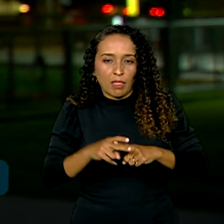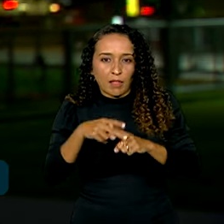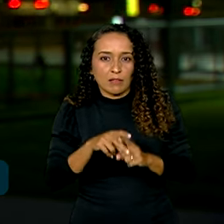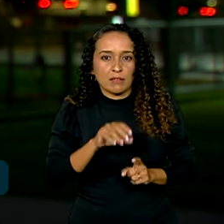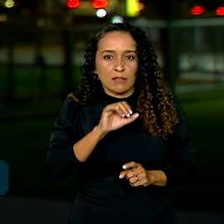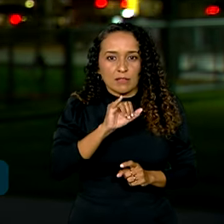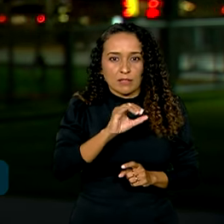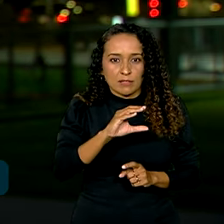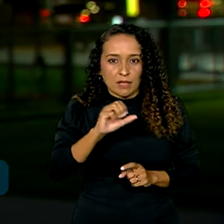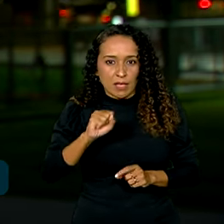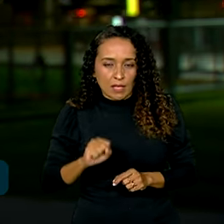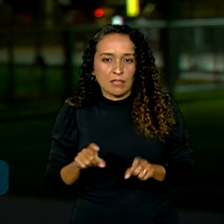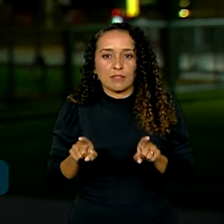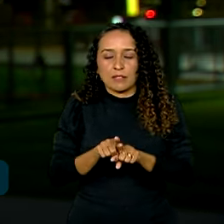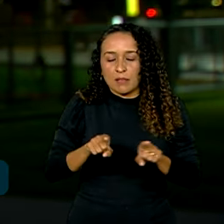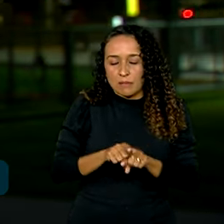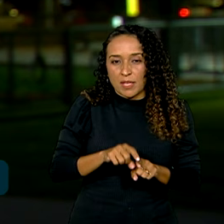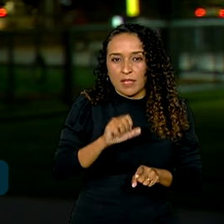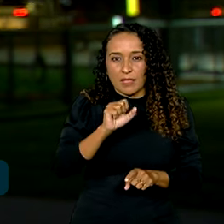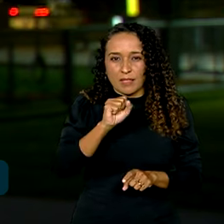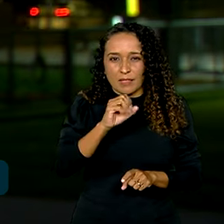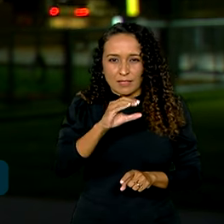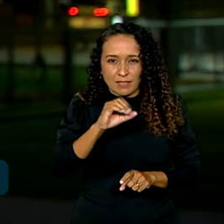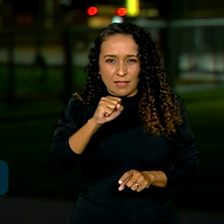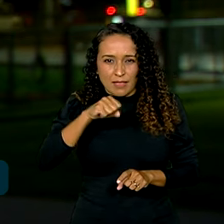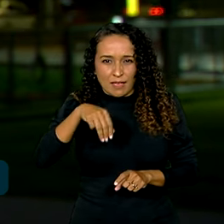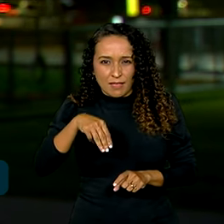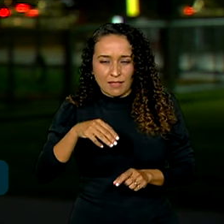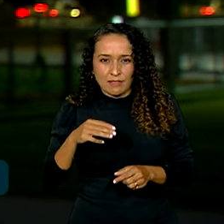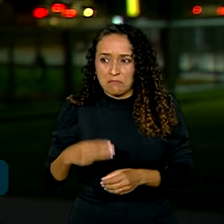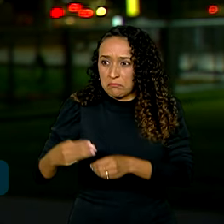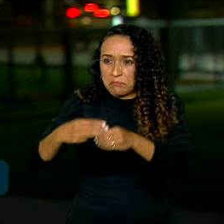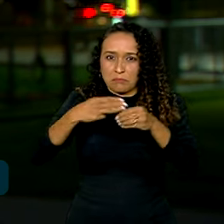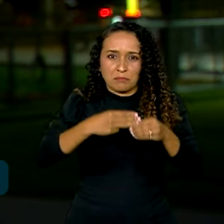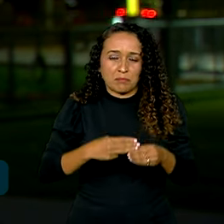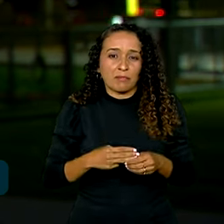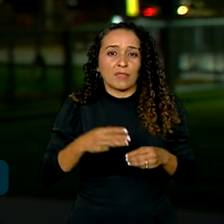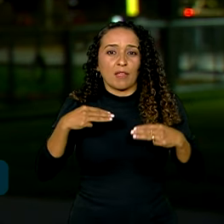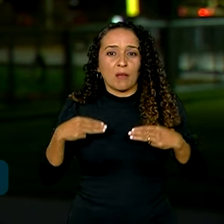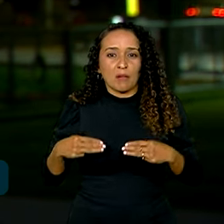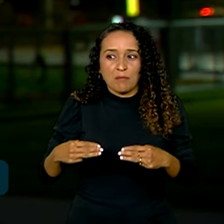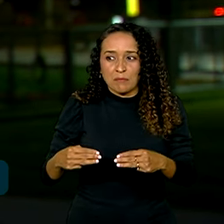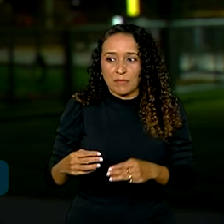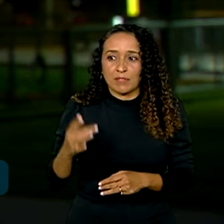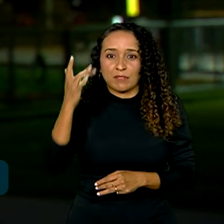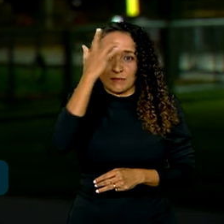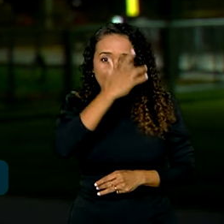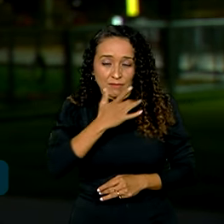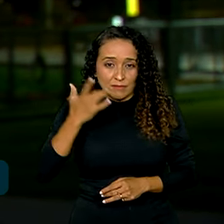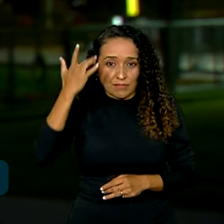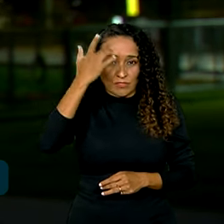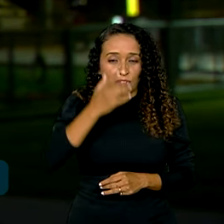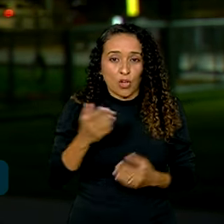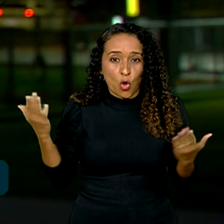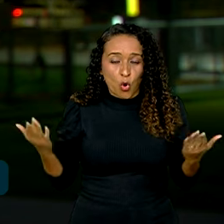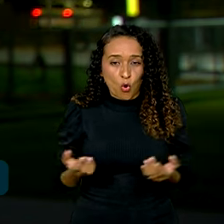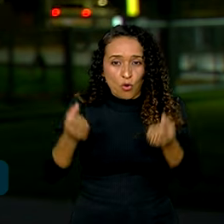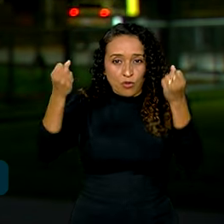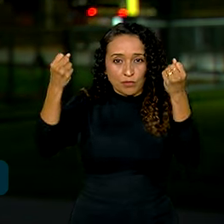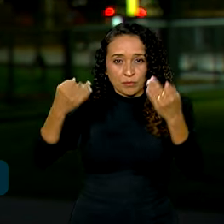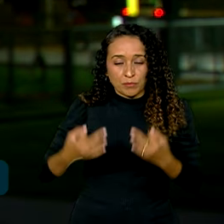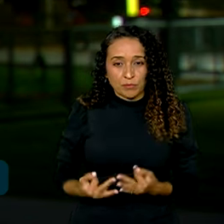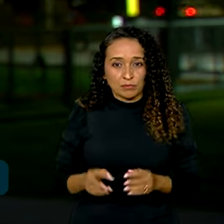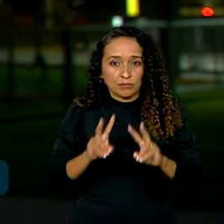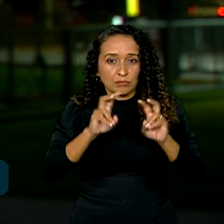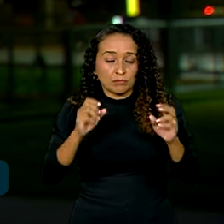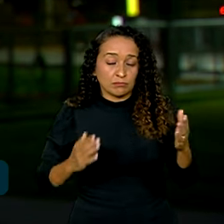Tributo Estadual, e ICS, Tributo Municipal. O ministro da Fazenda, Fernando Haddad, falou hoje sobre